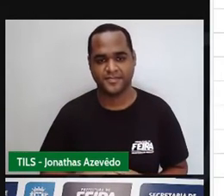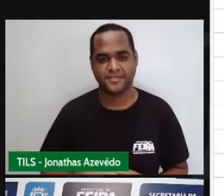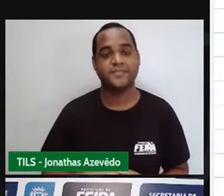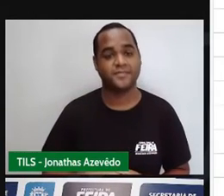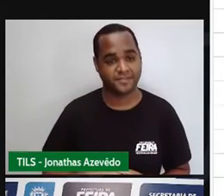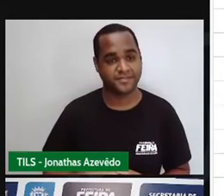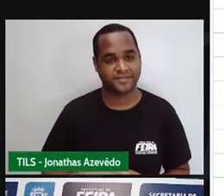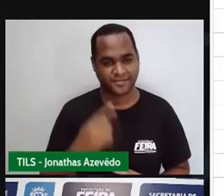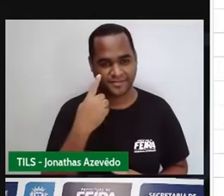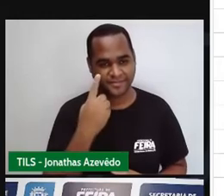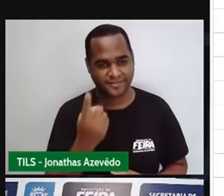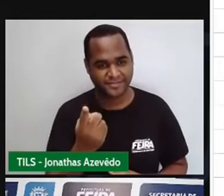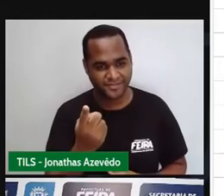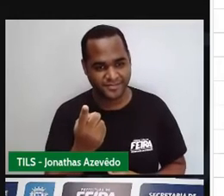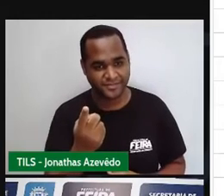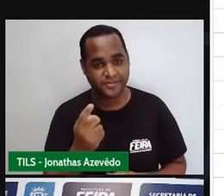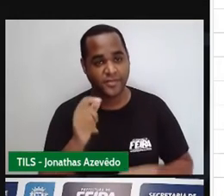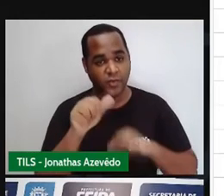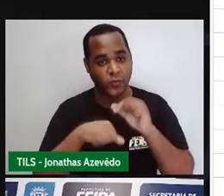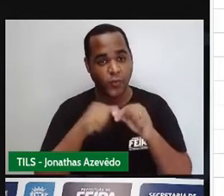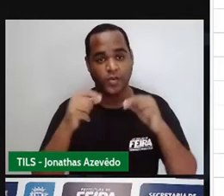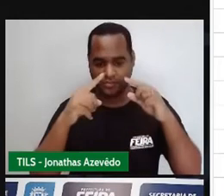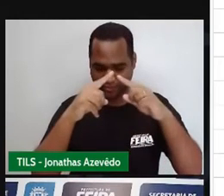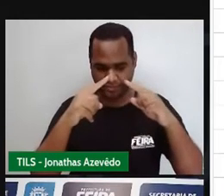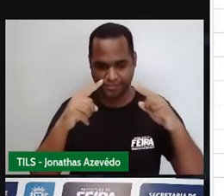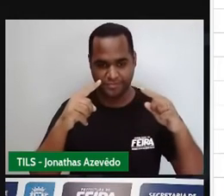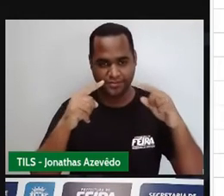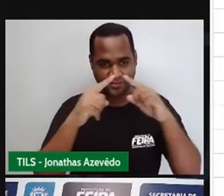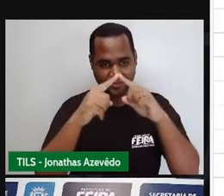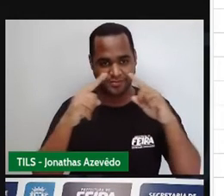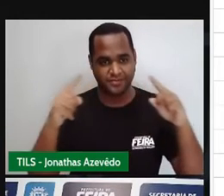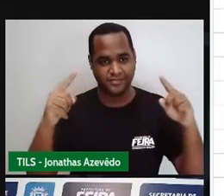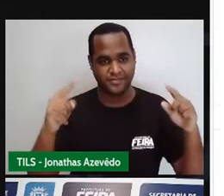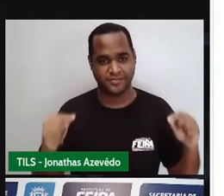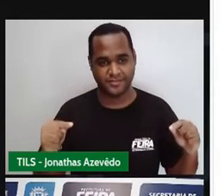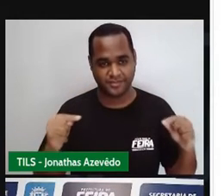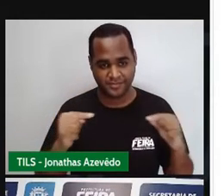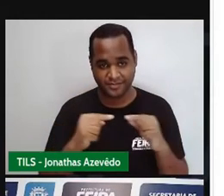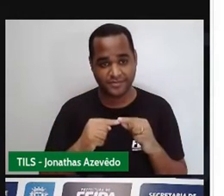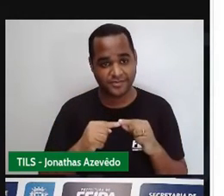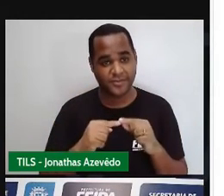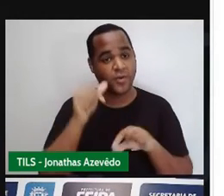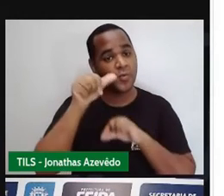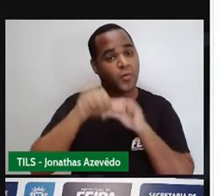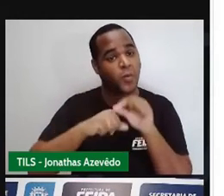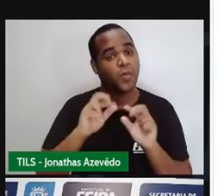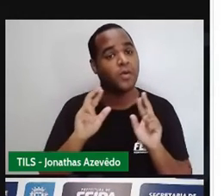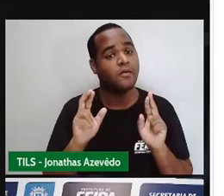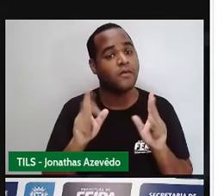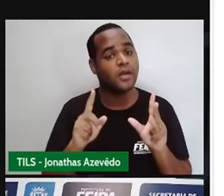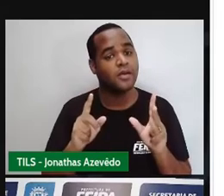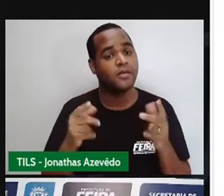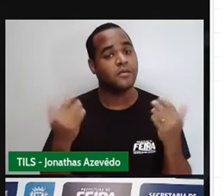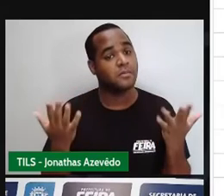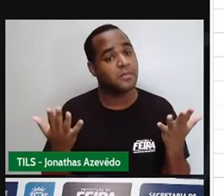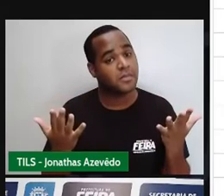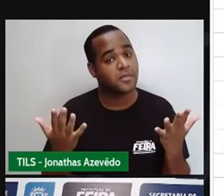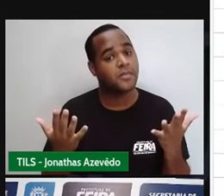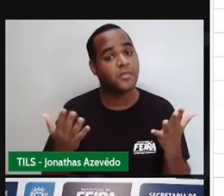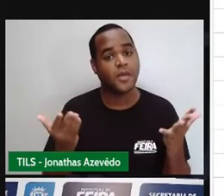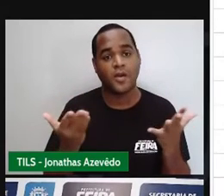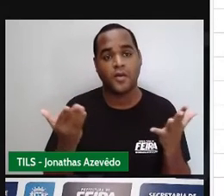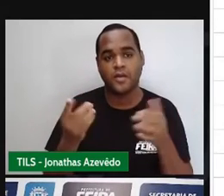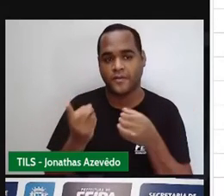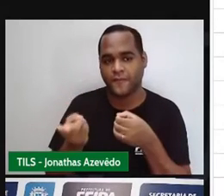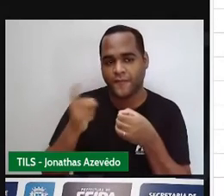Ó. Vai virar um triângulo. Um retângulo. Desculpa. Ó. Virou o retângulo. Vou voltar